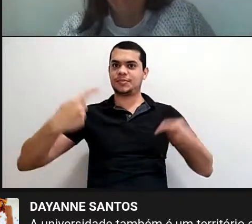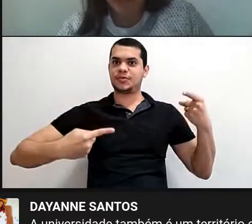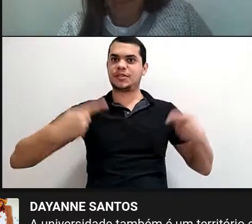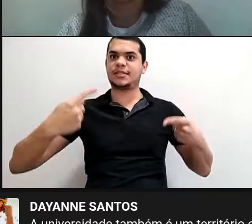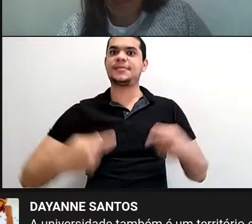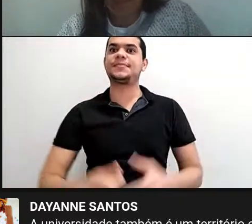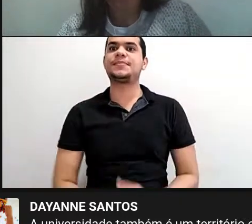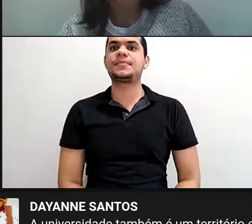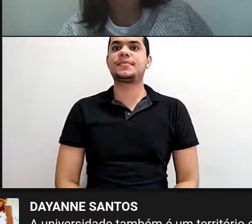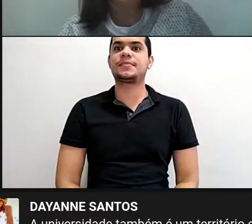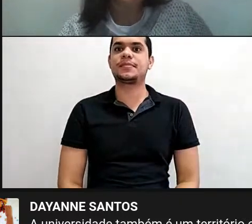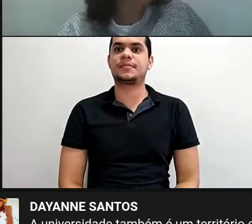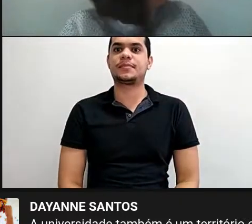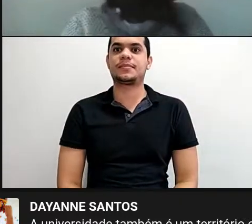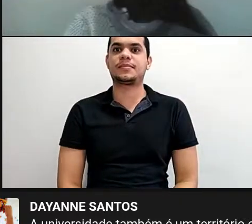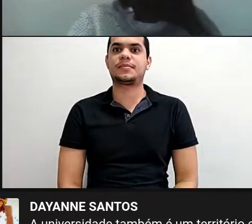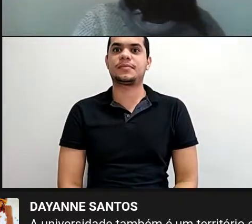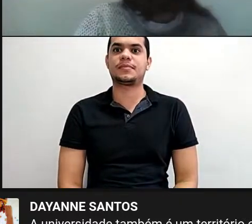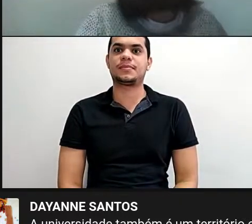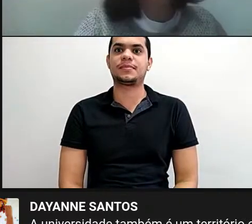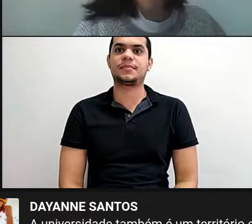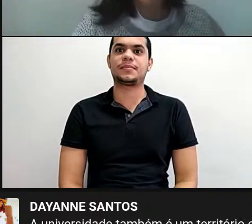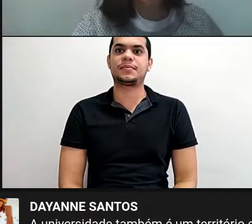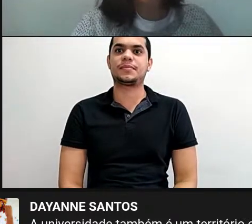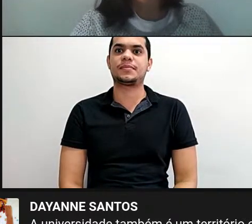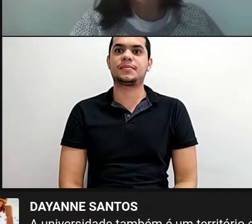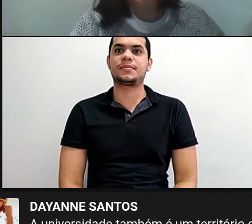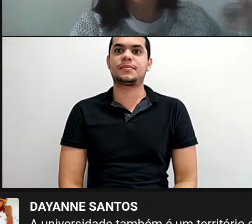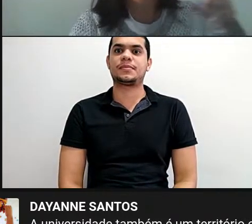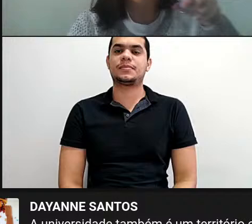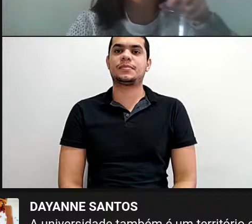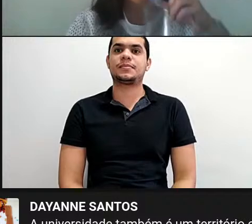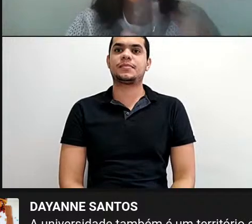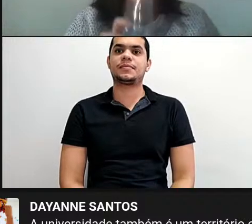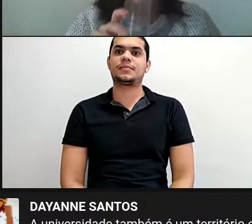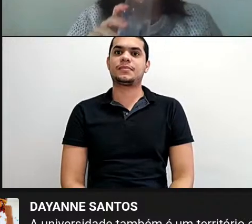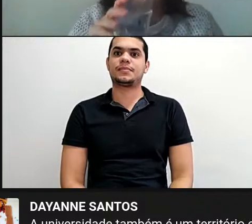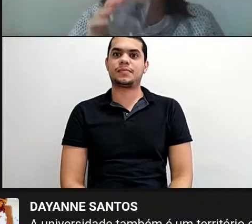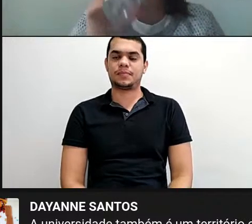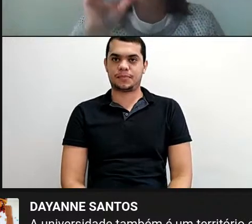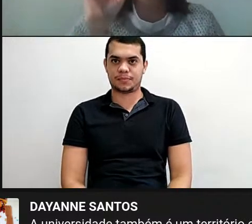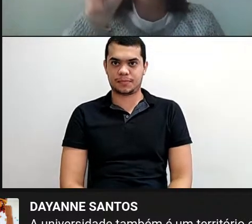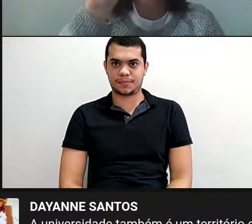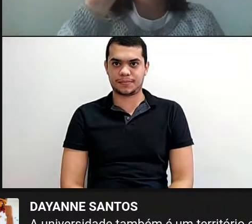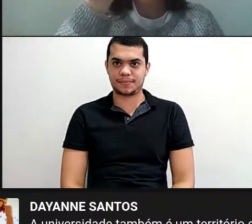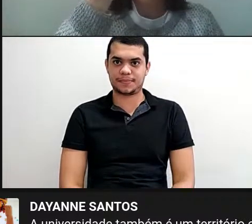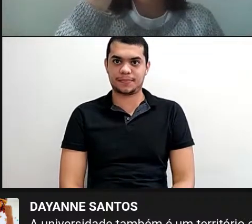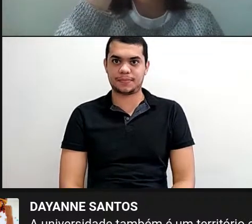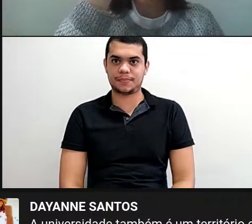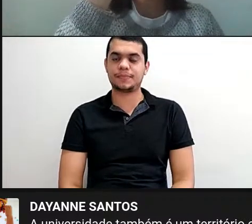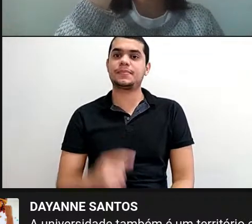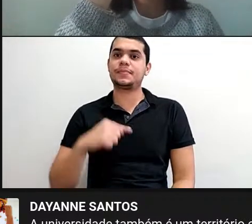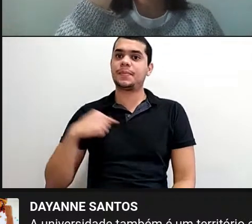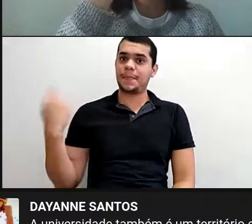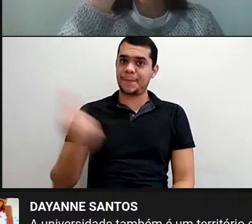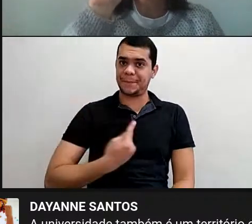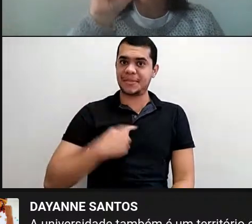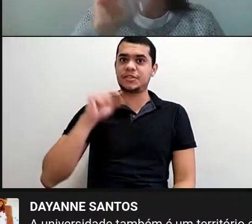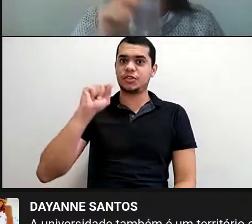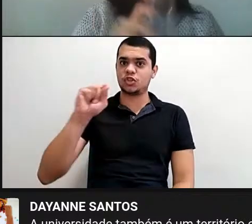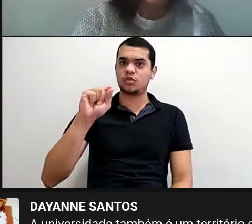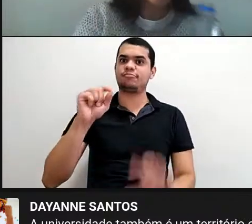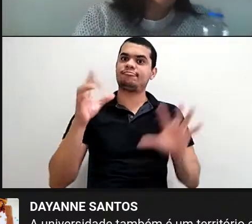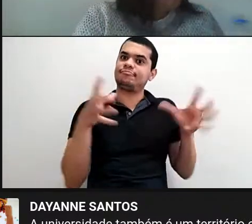também, sim, é, sim, sobre a questão do sonho também, assim, tem a questão que, pra gente, é, pras nossas,